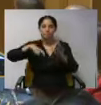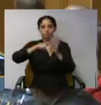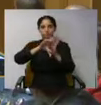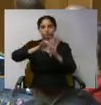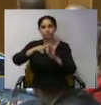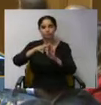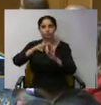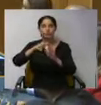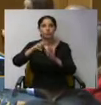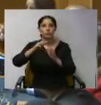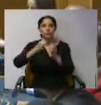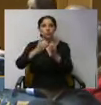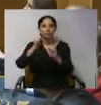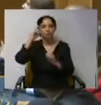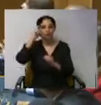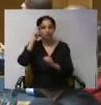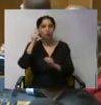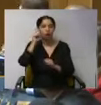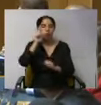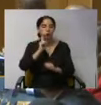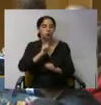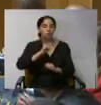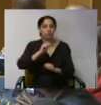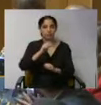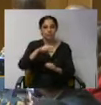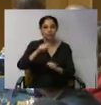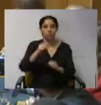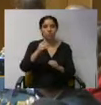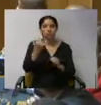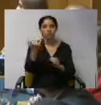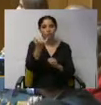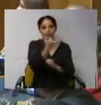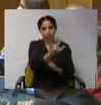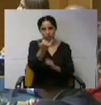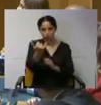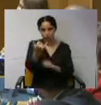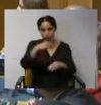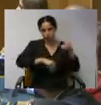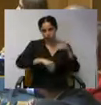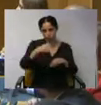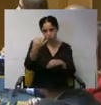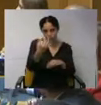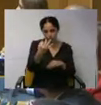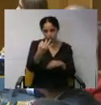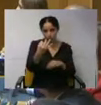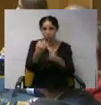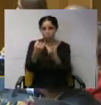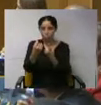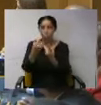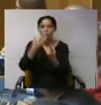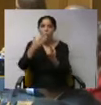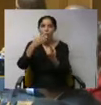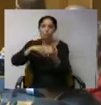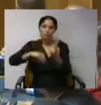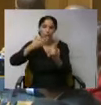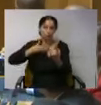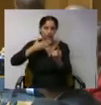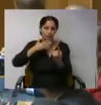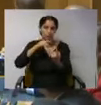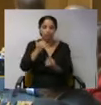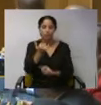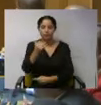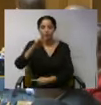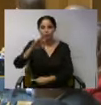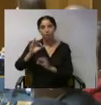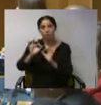candidata Sancha Campanella teve 22 votos, houve um voto branco e 24